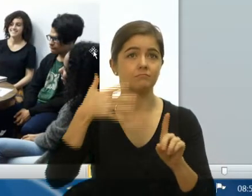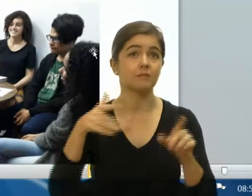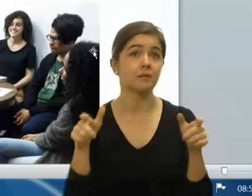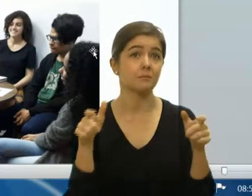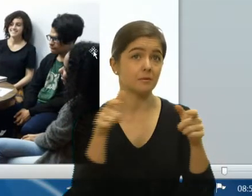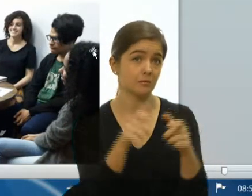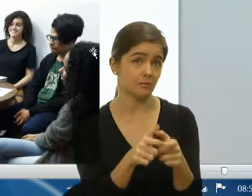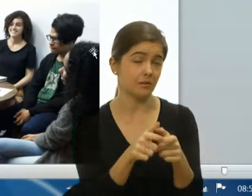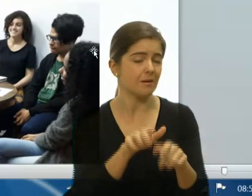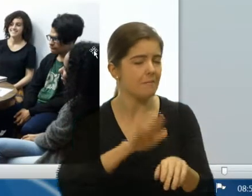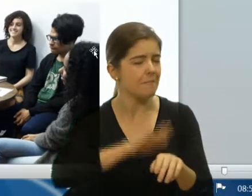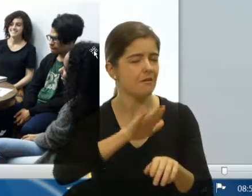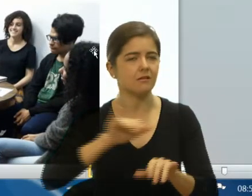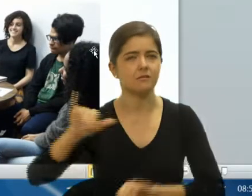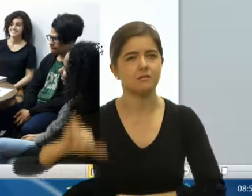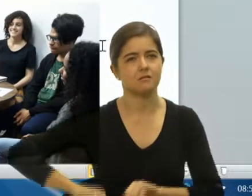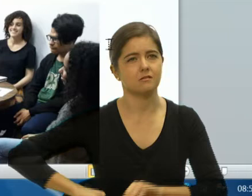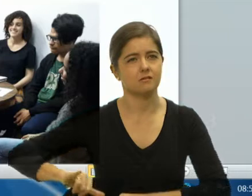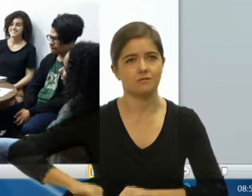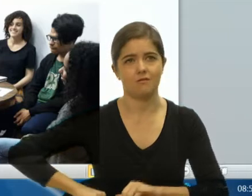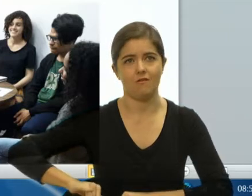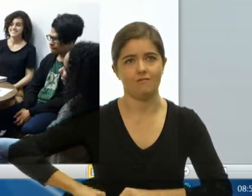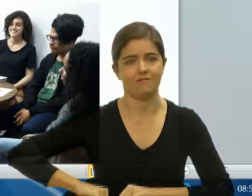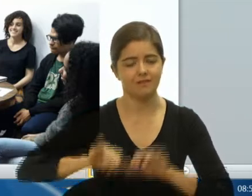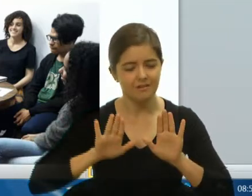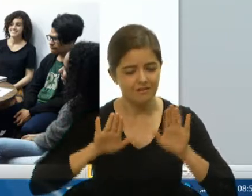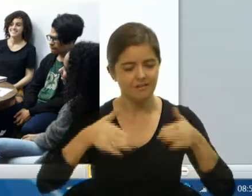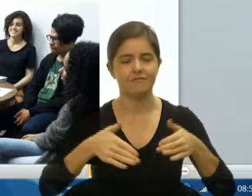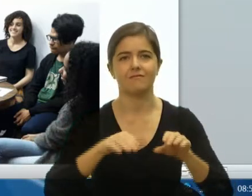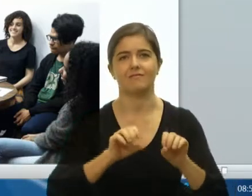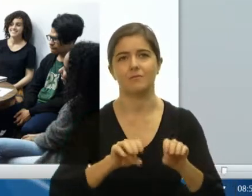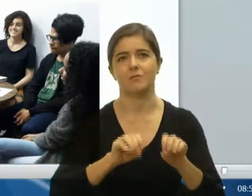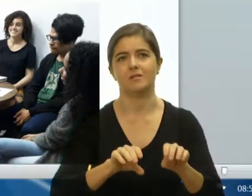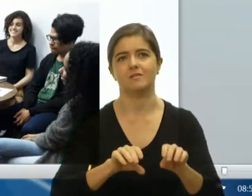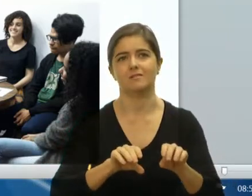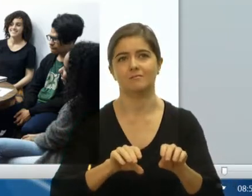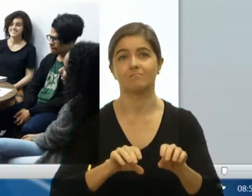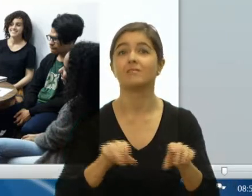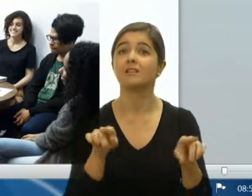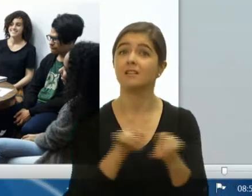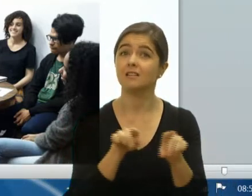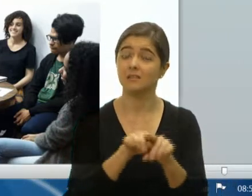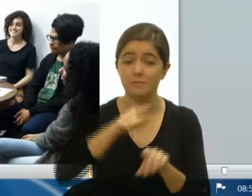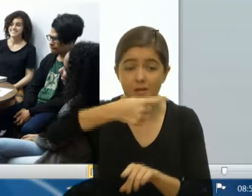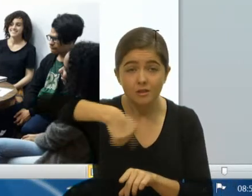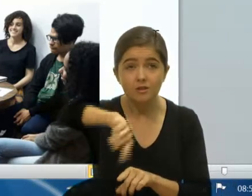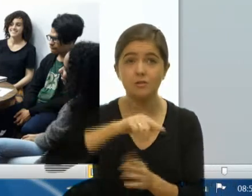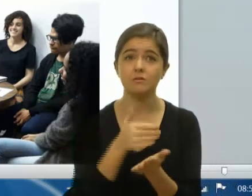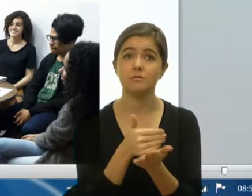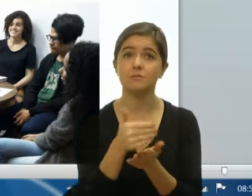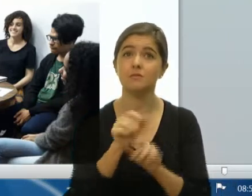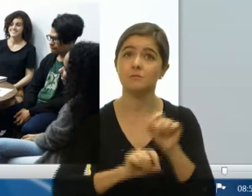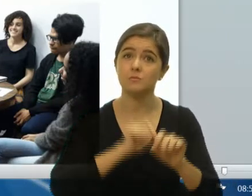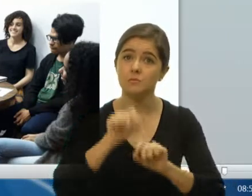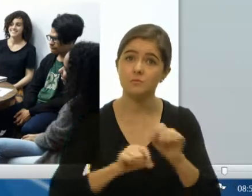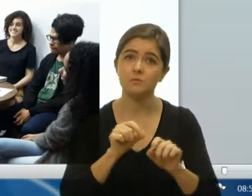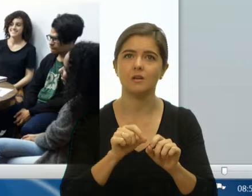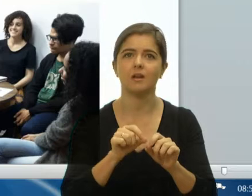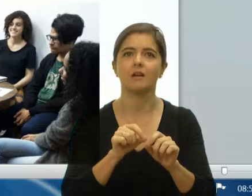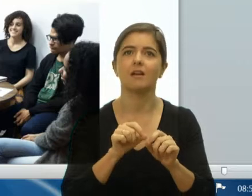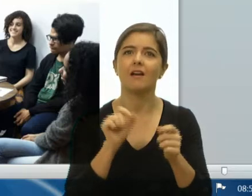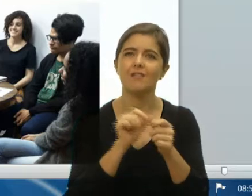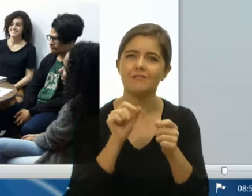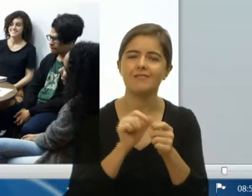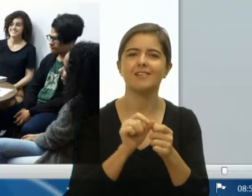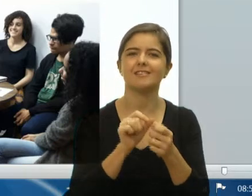são as que mais sofrem na questão da educação. E, nisso, nós realizamos, iniciamos um curso de técnica de redação para